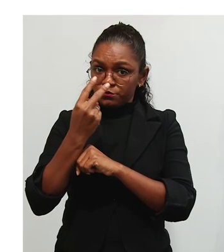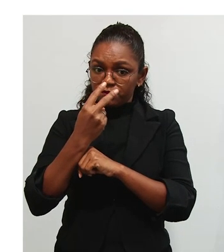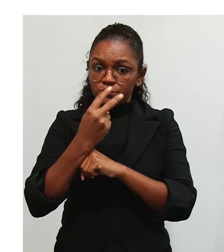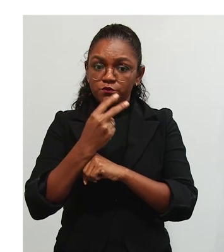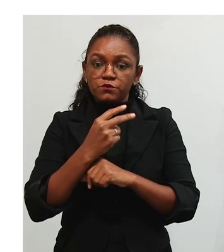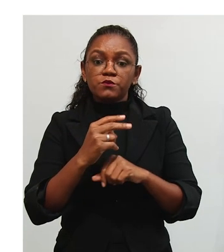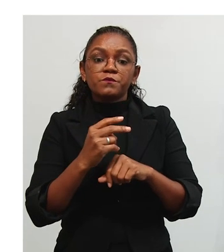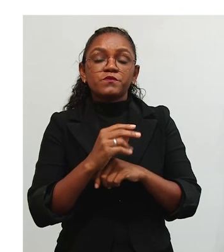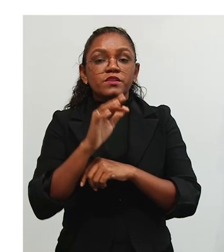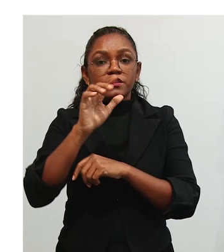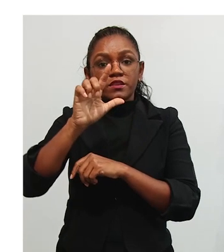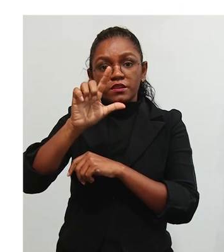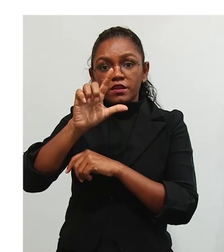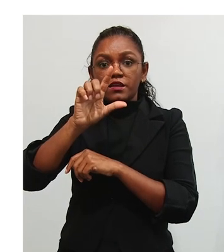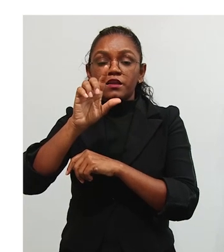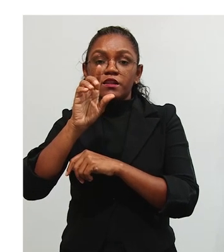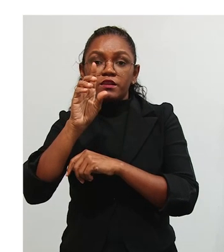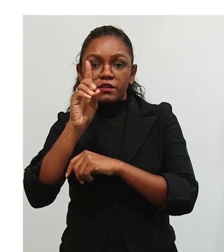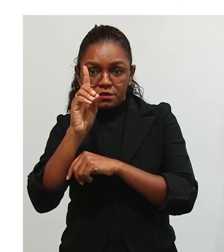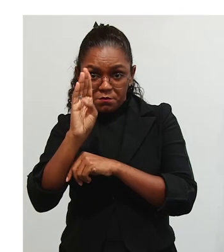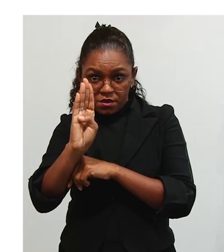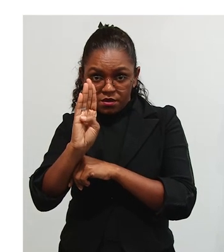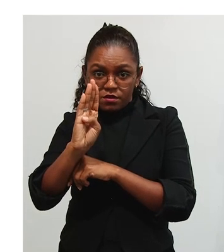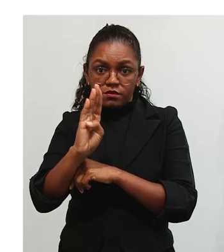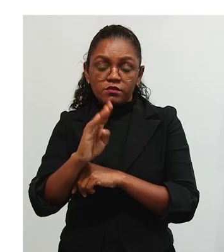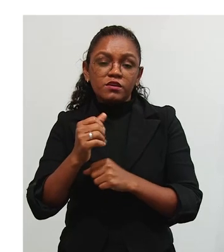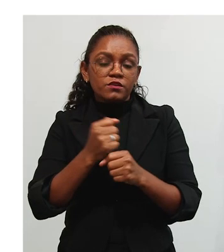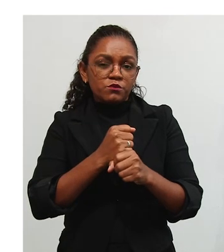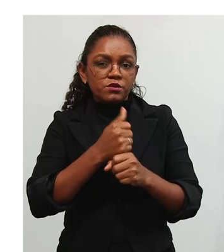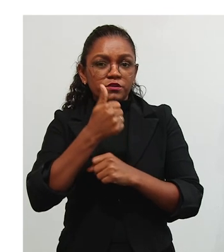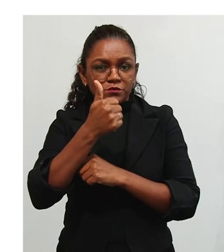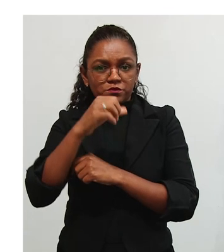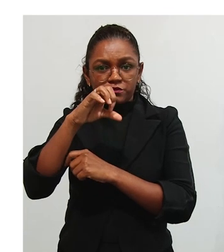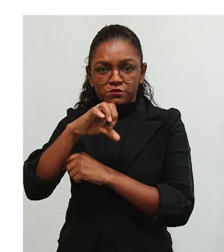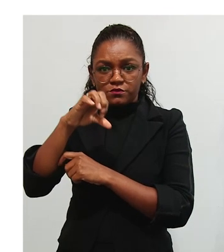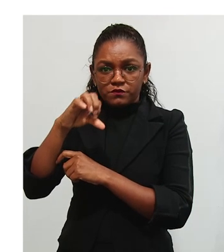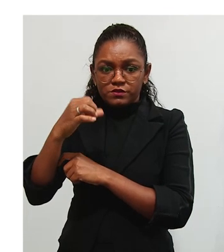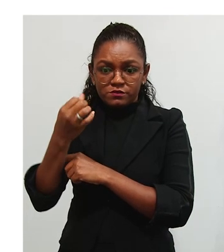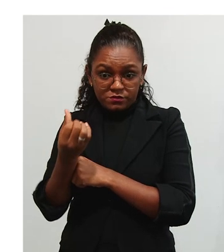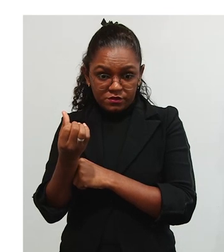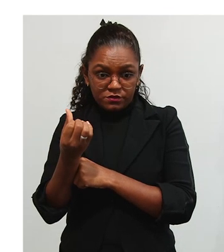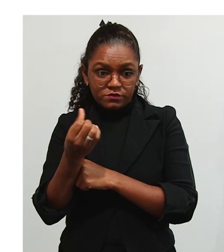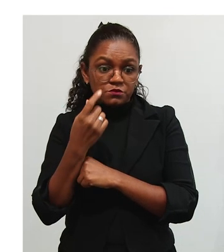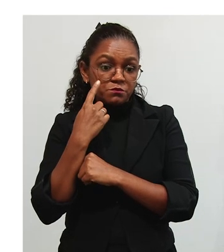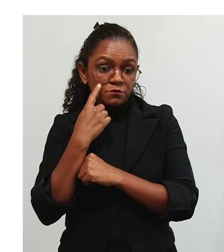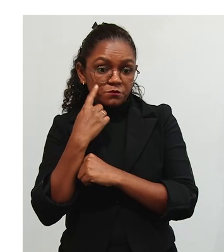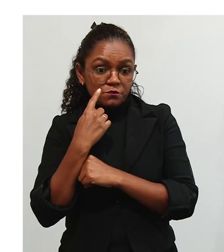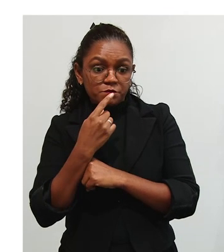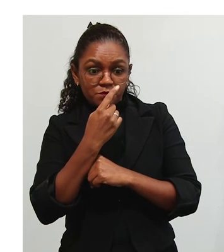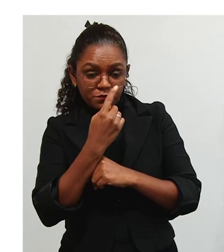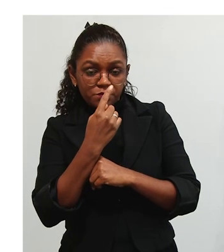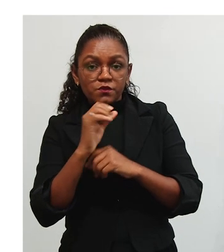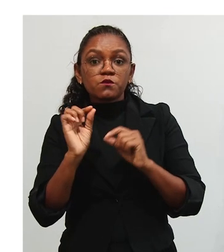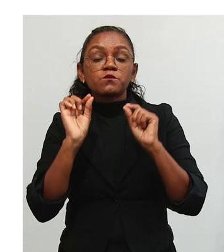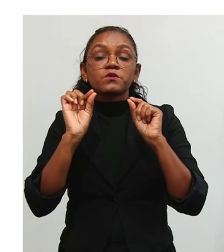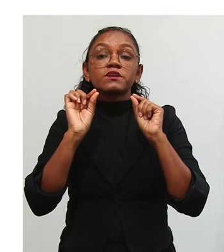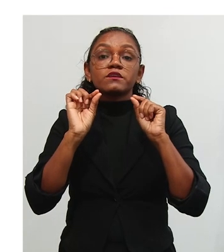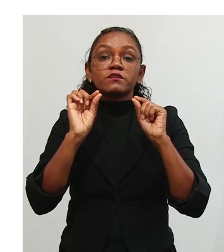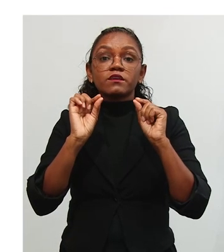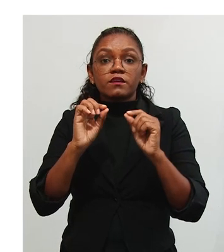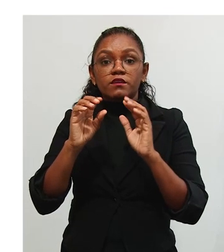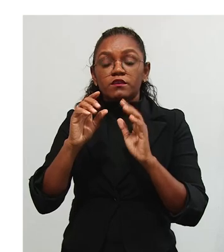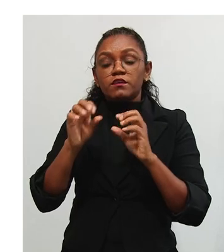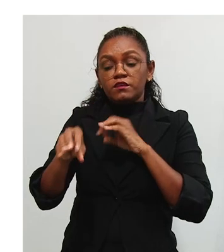da LDB, 93, 94, de 96, a nossa Bíblia,